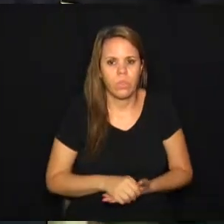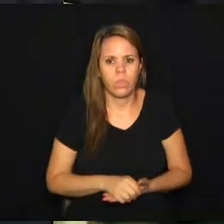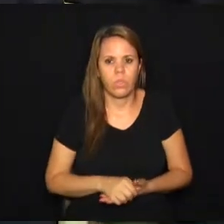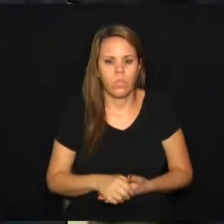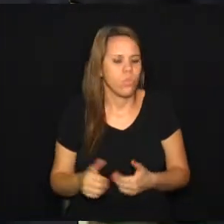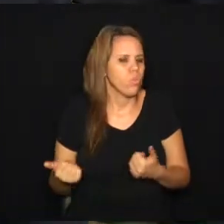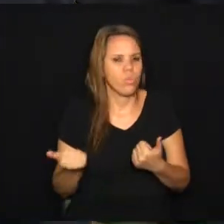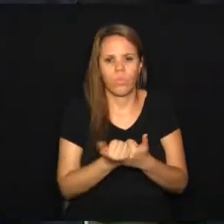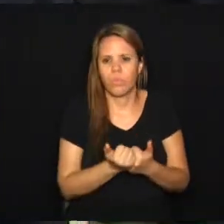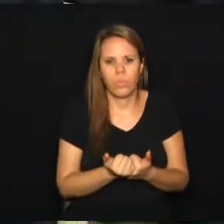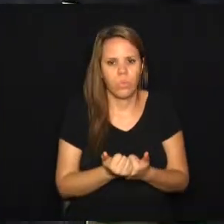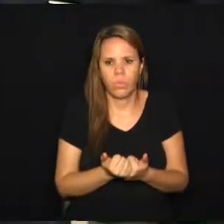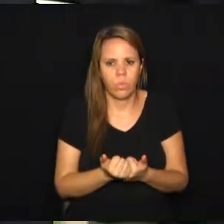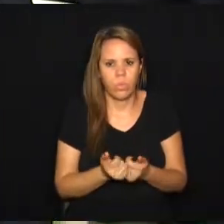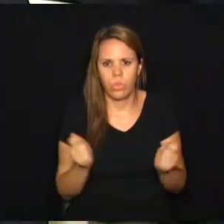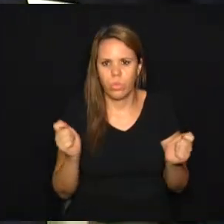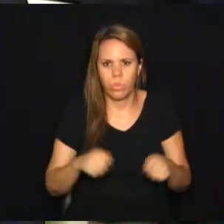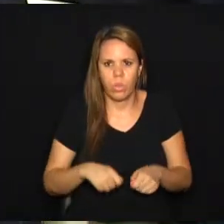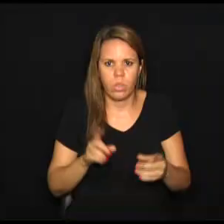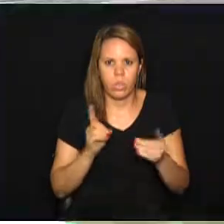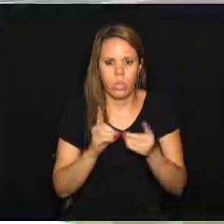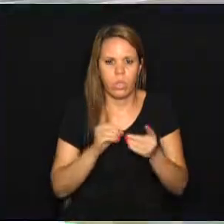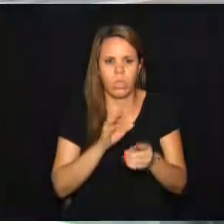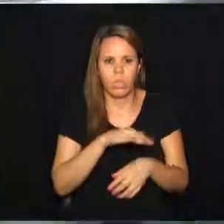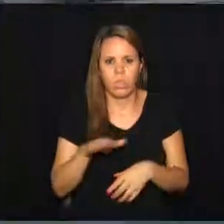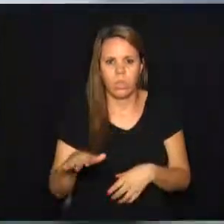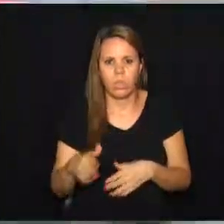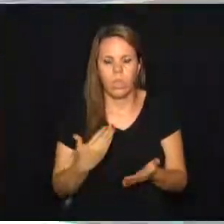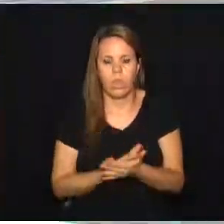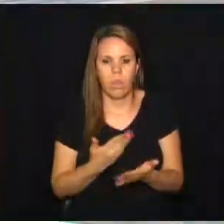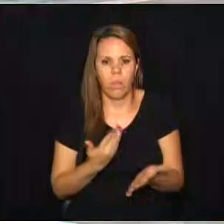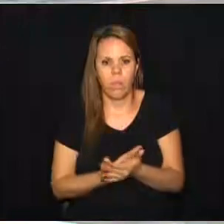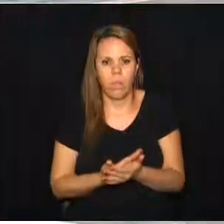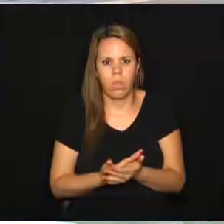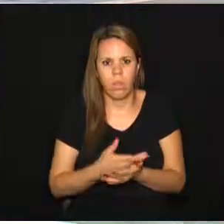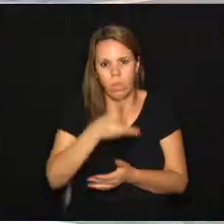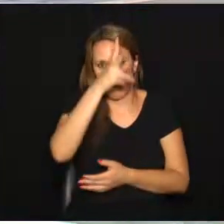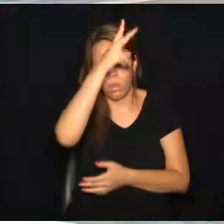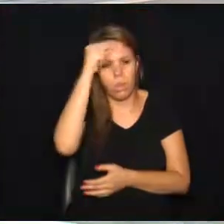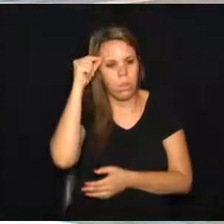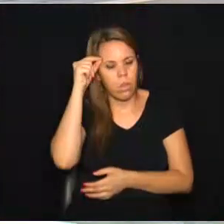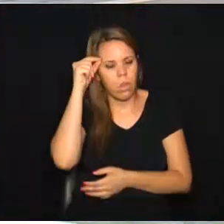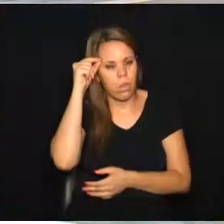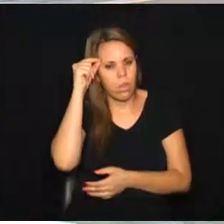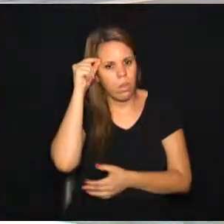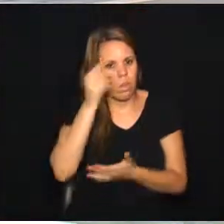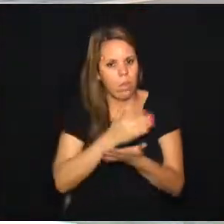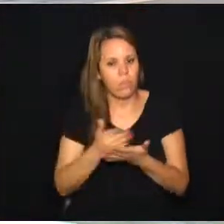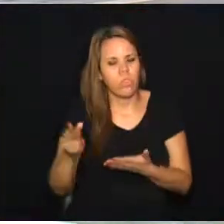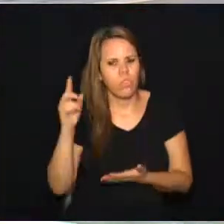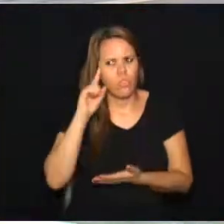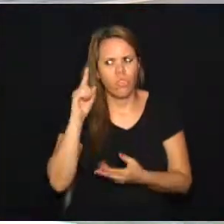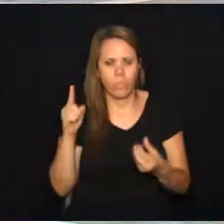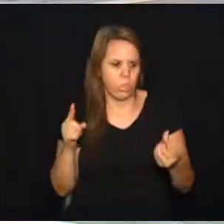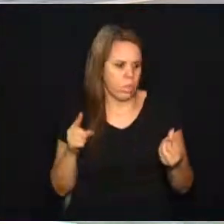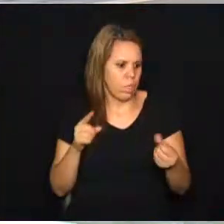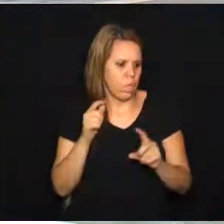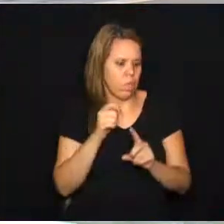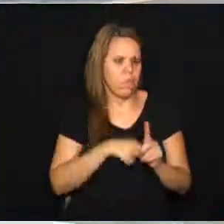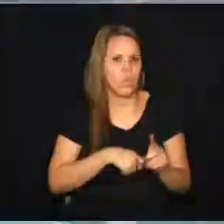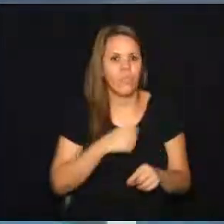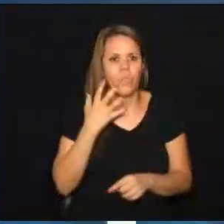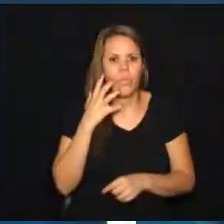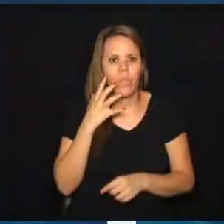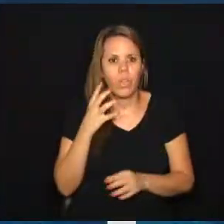substitutos que possam atender essas crianças. As aulas na rede municipal começaram no dia 6 de fevereiro.